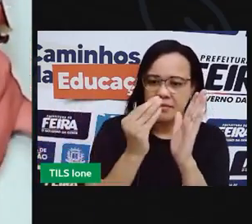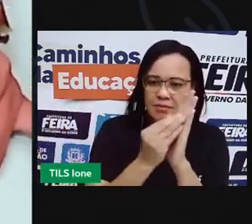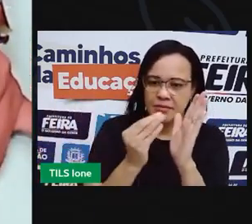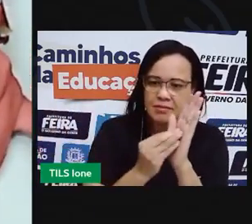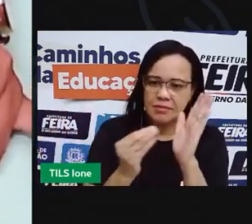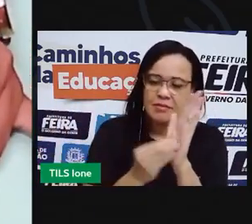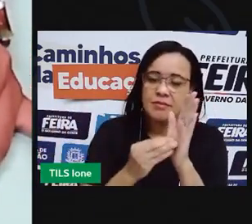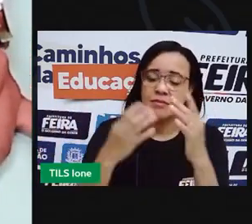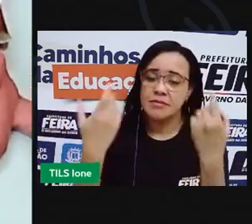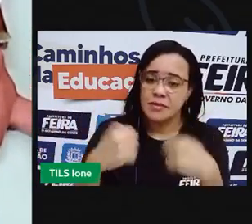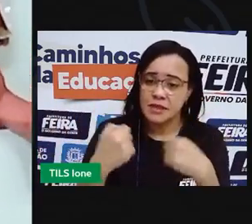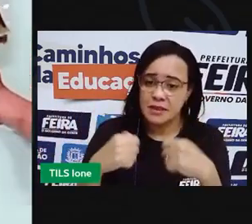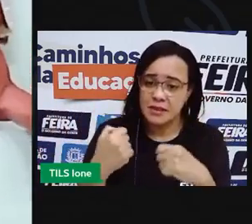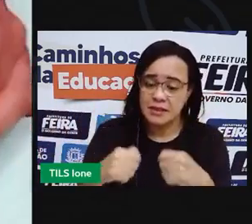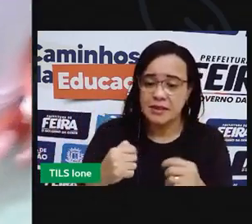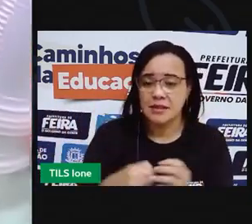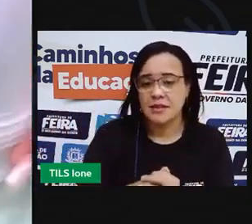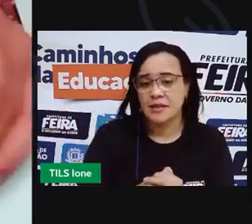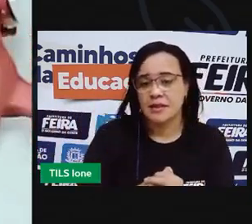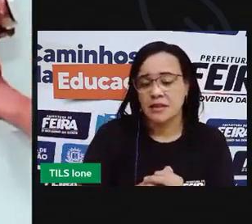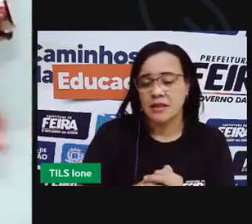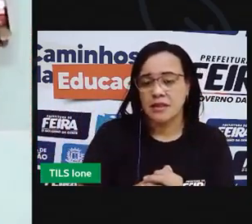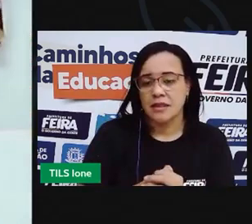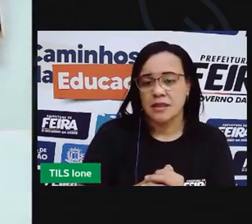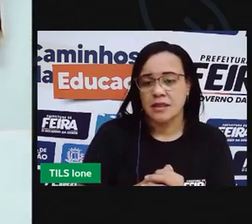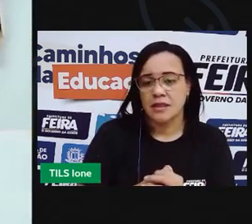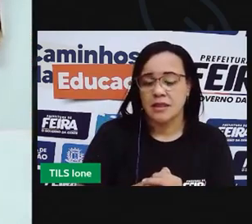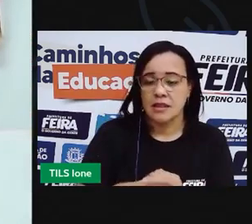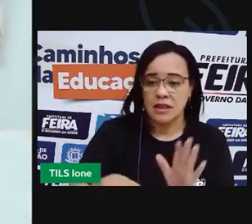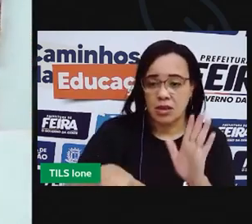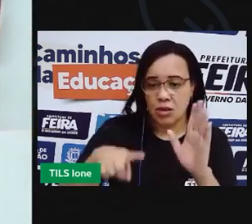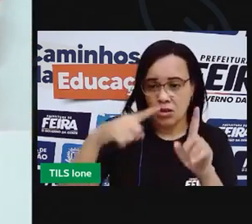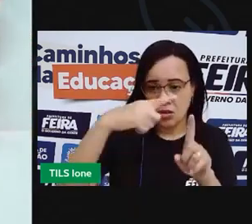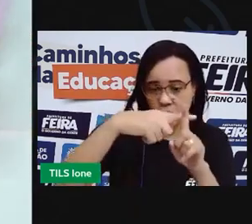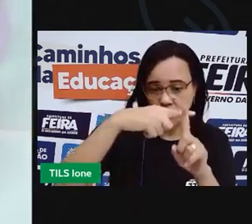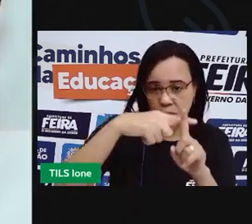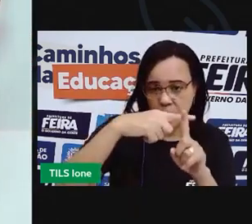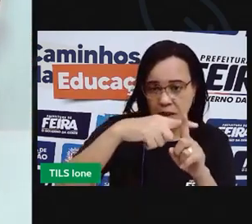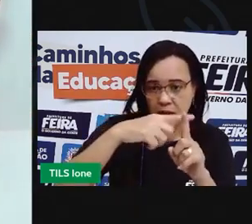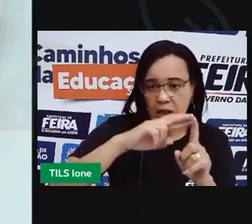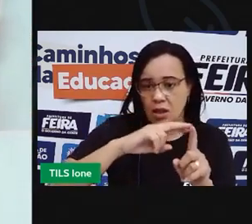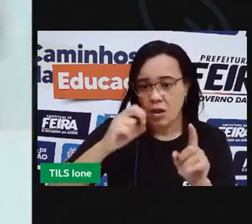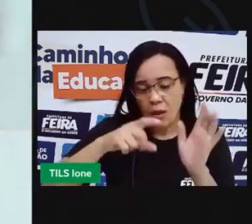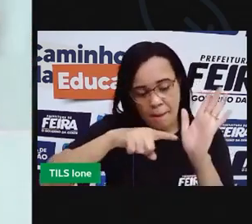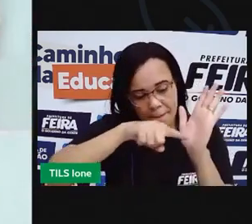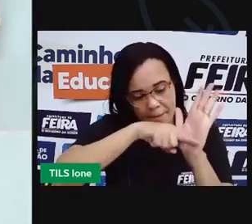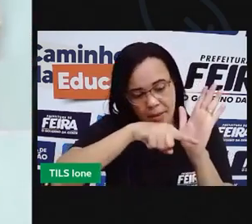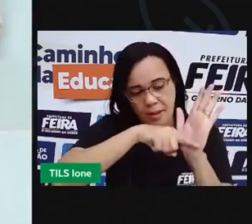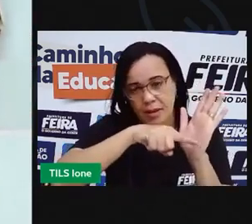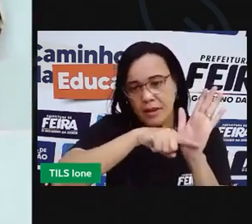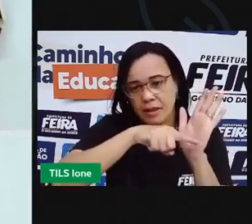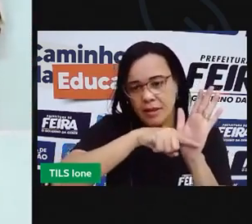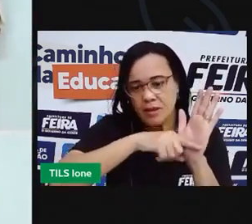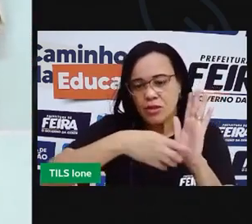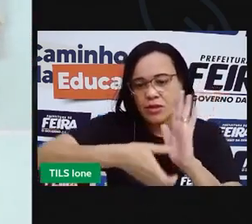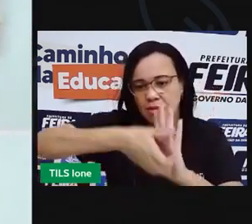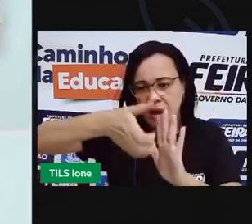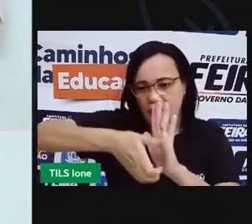e como a gente quer diminuir que tenha menos a gente vai